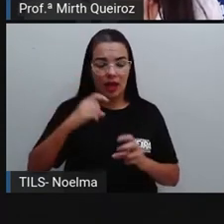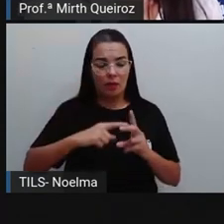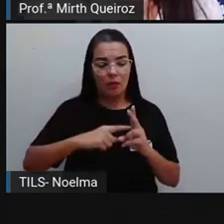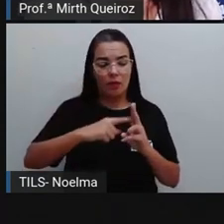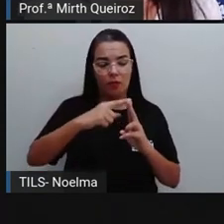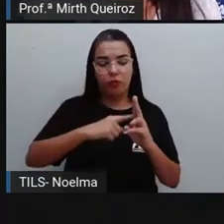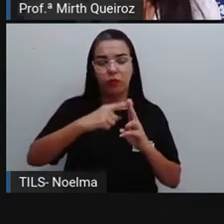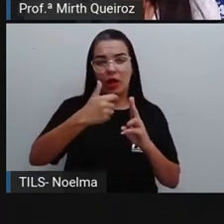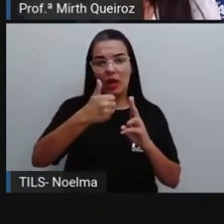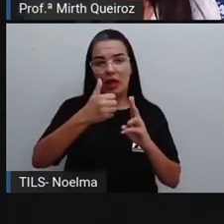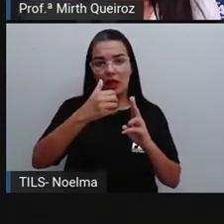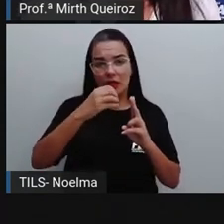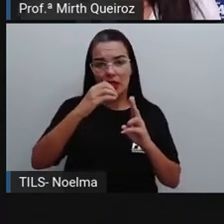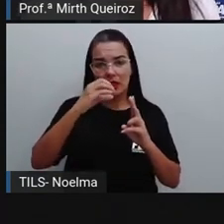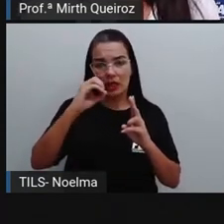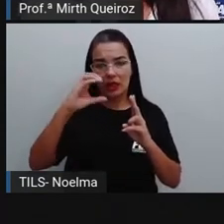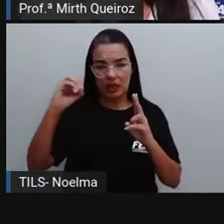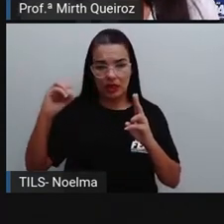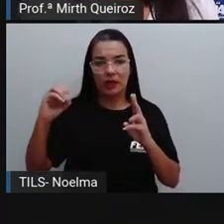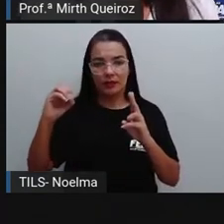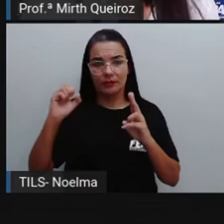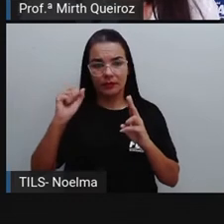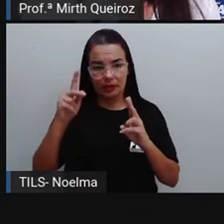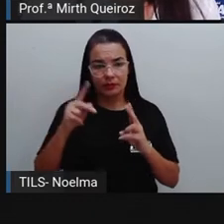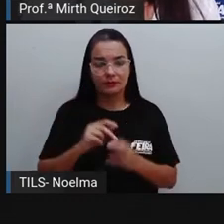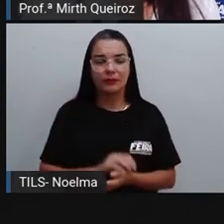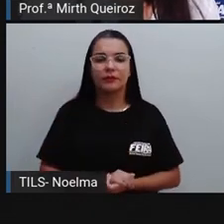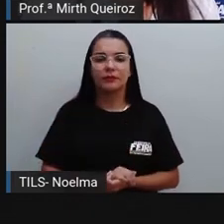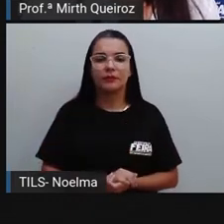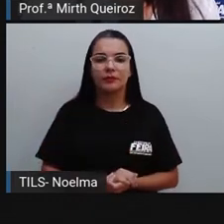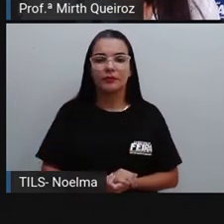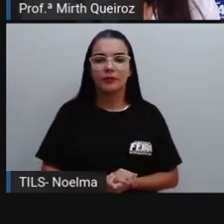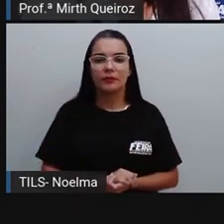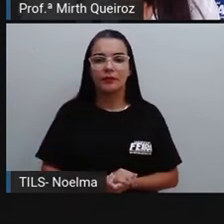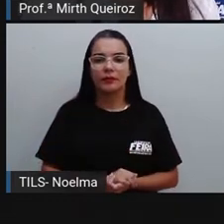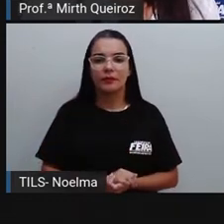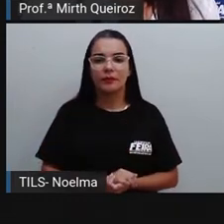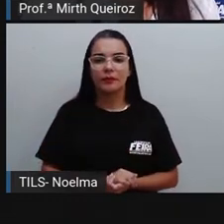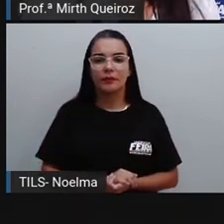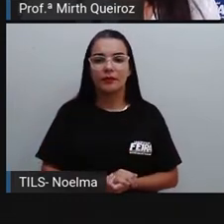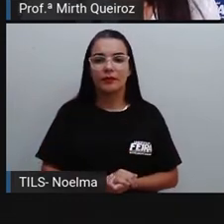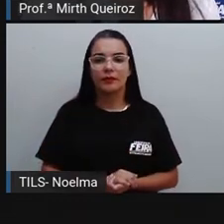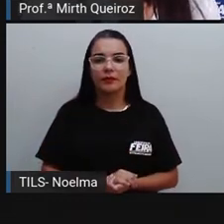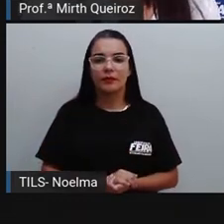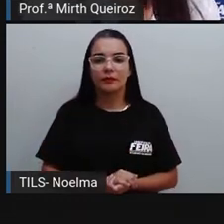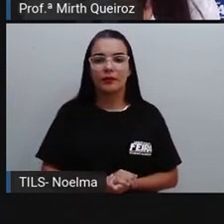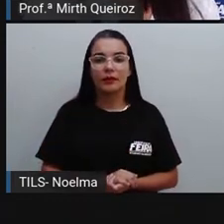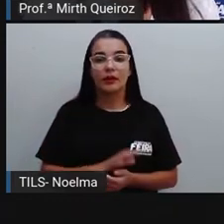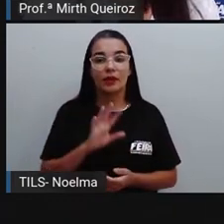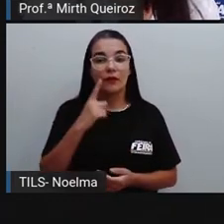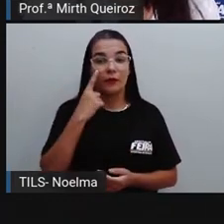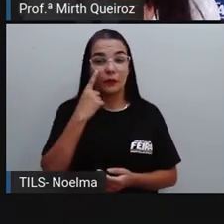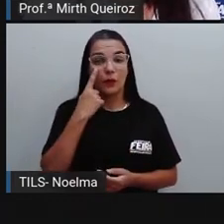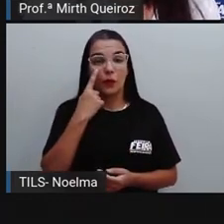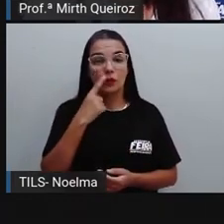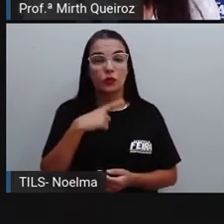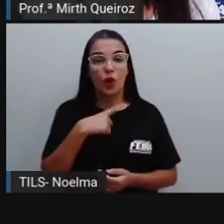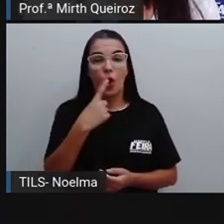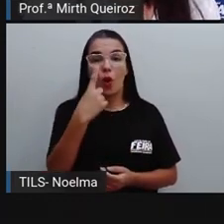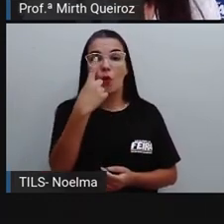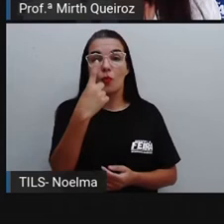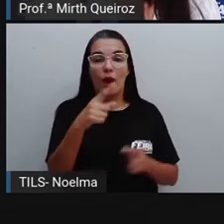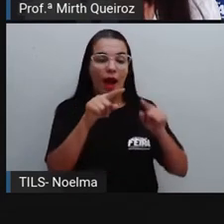de milhar. Essa plaquinha que a gente utiliza no material dourado equivale a uma centena. Que são